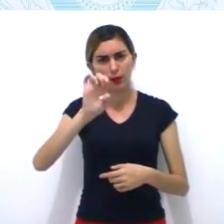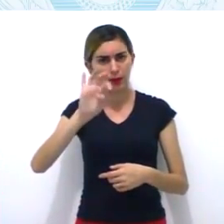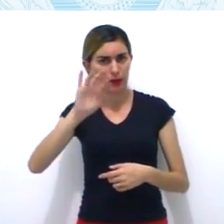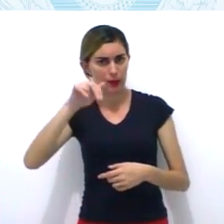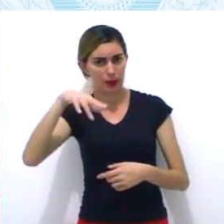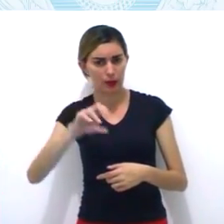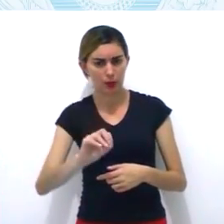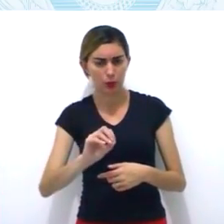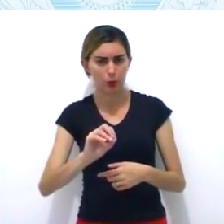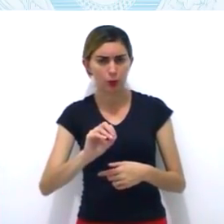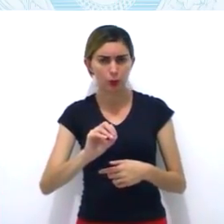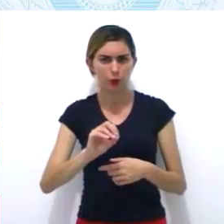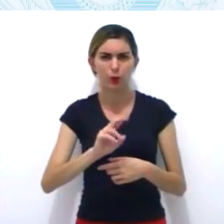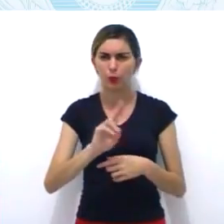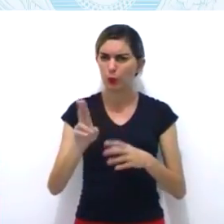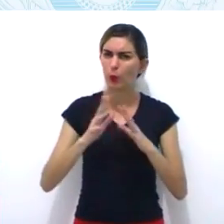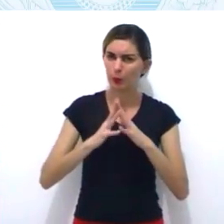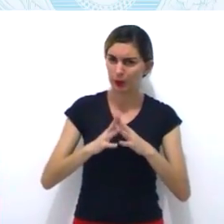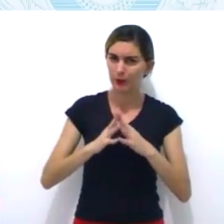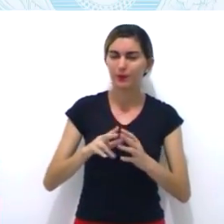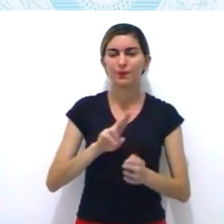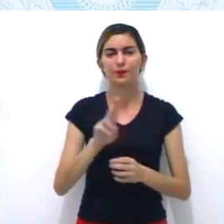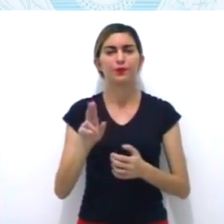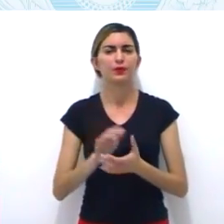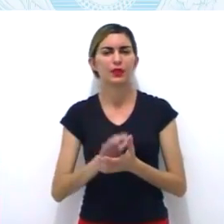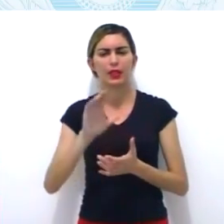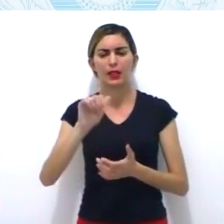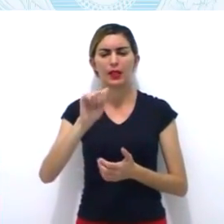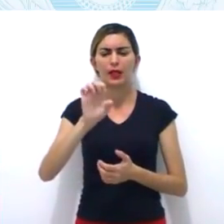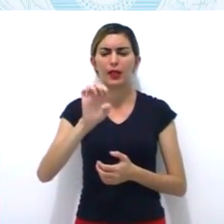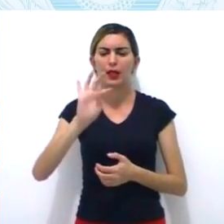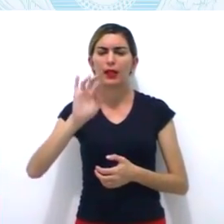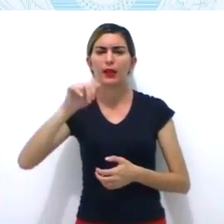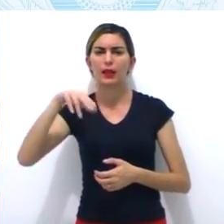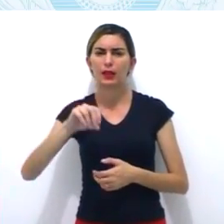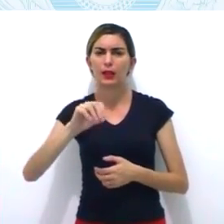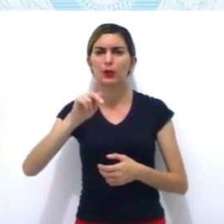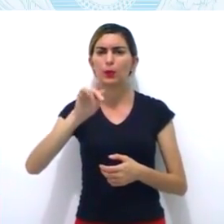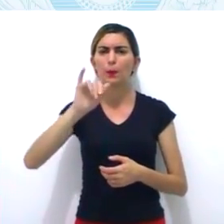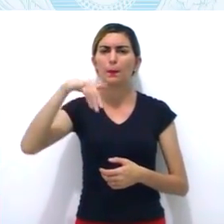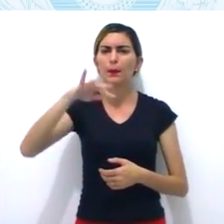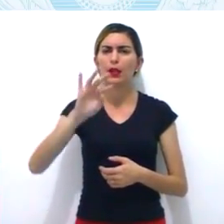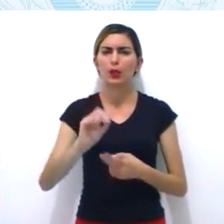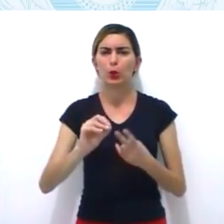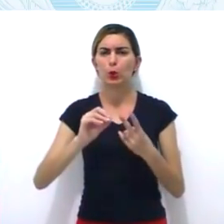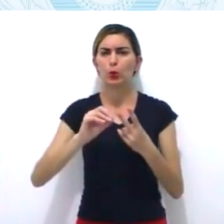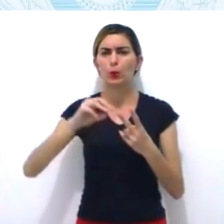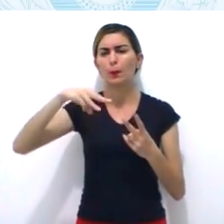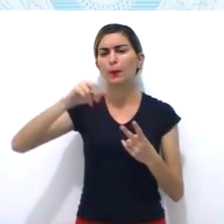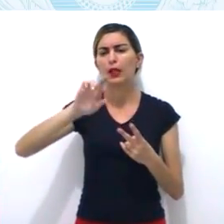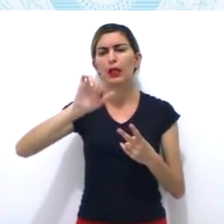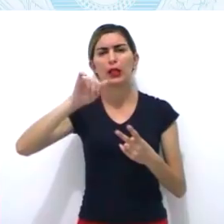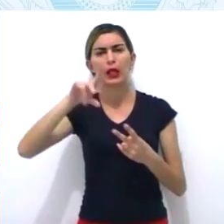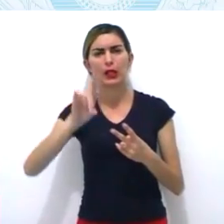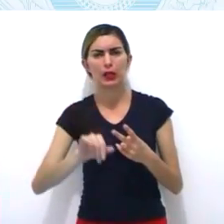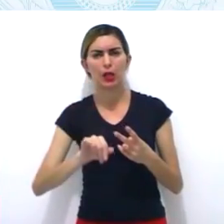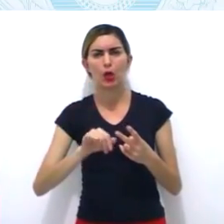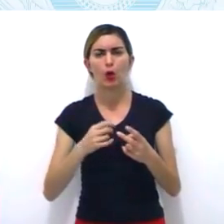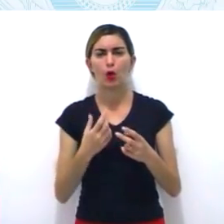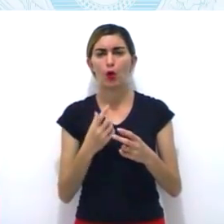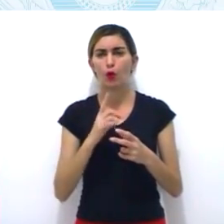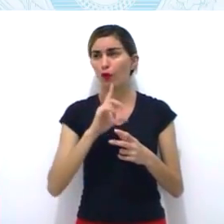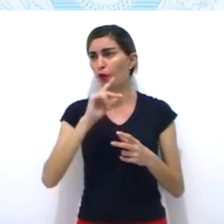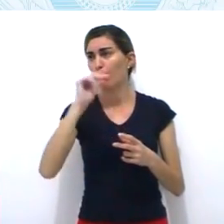fugiu para a capital do Rio de Janeiro. Os rebeldes implantaram um governo provisório